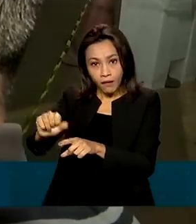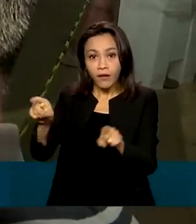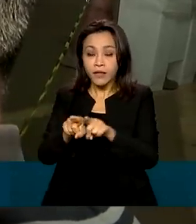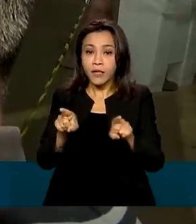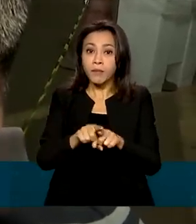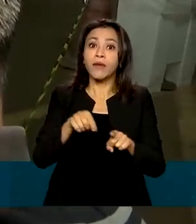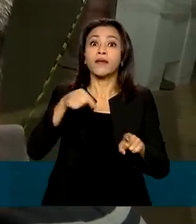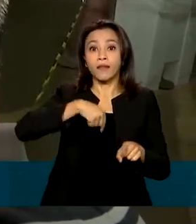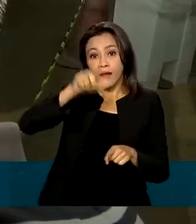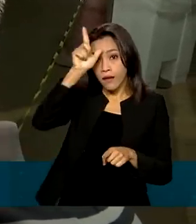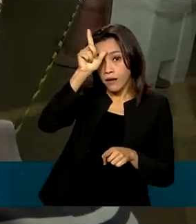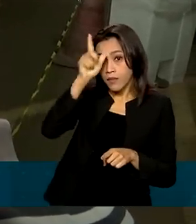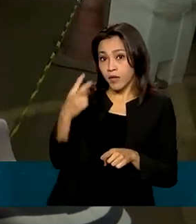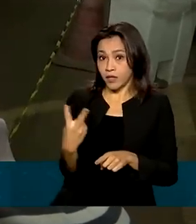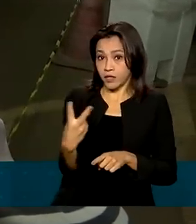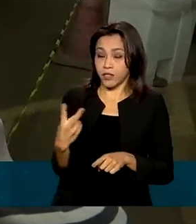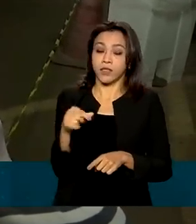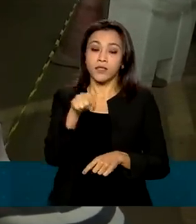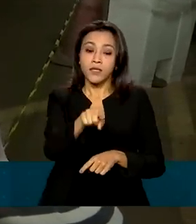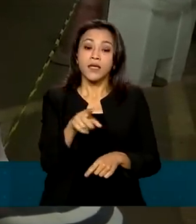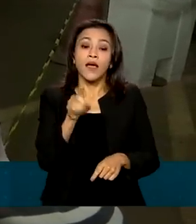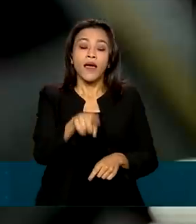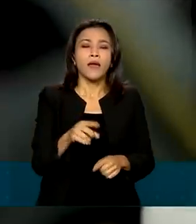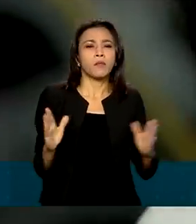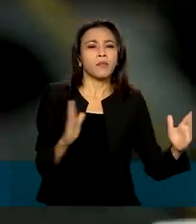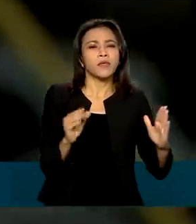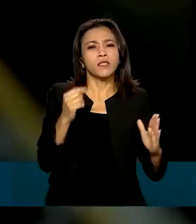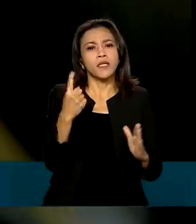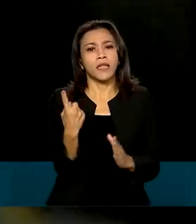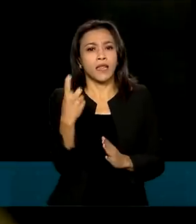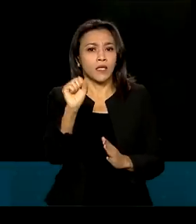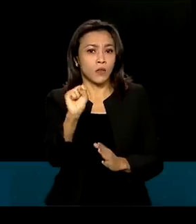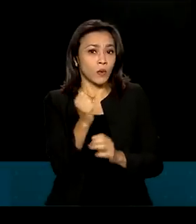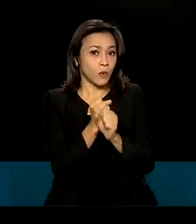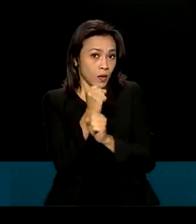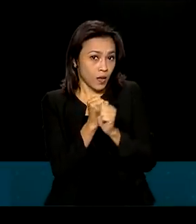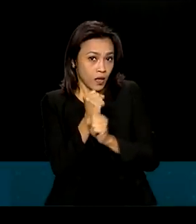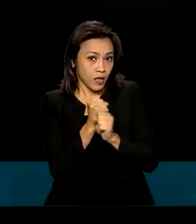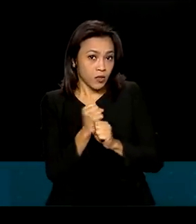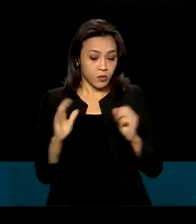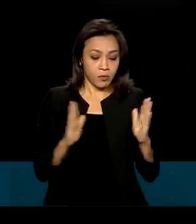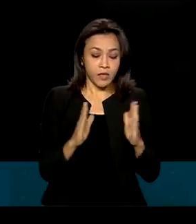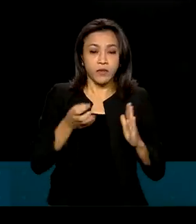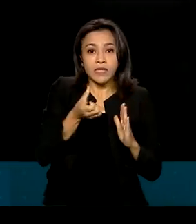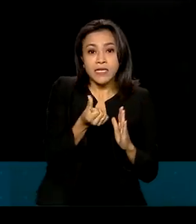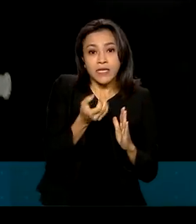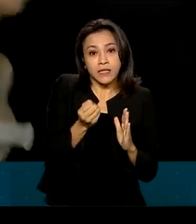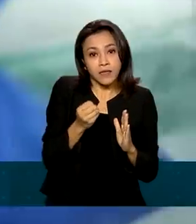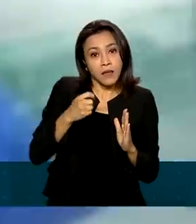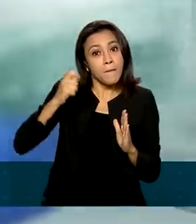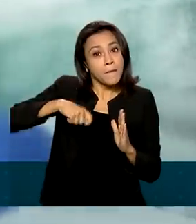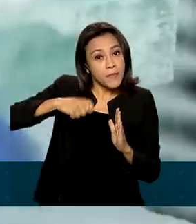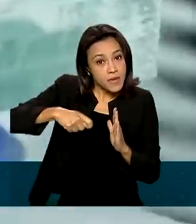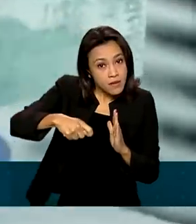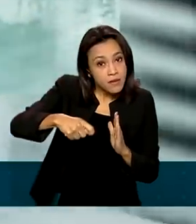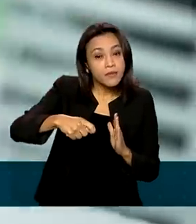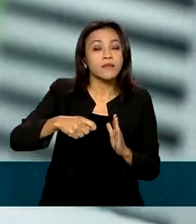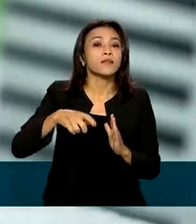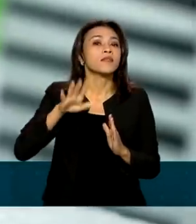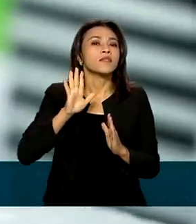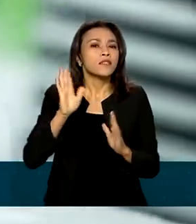adultos com idade igual ou superior a 18 anos e possui prazo de até 60 meses de validade, quando